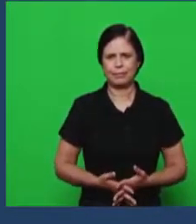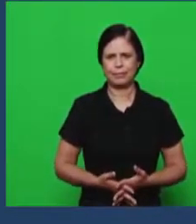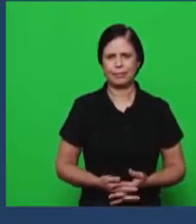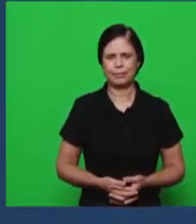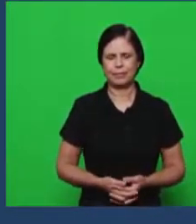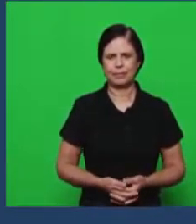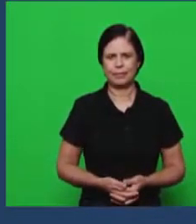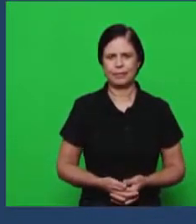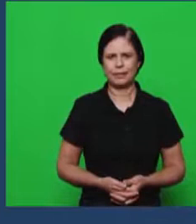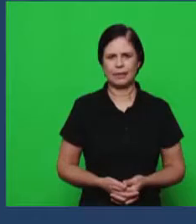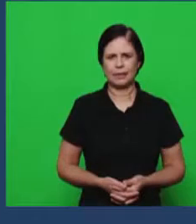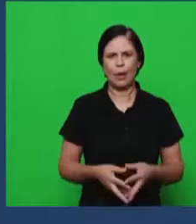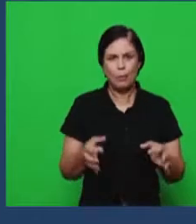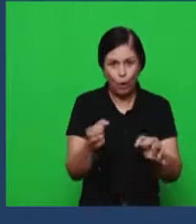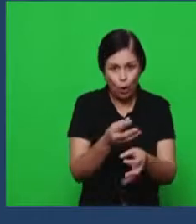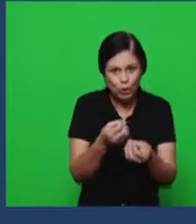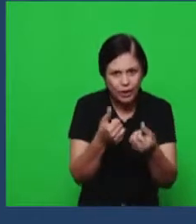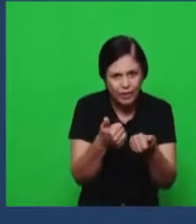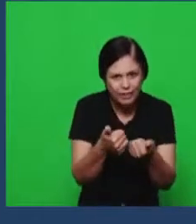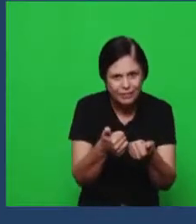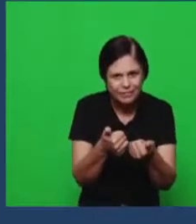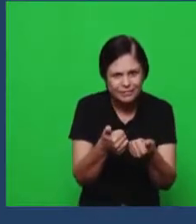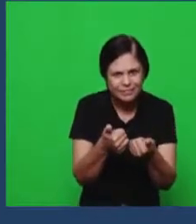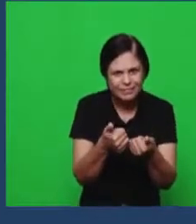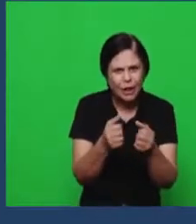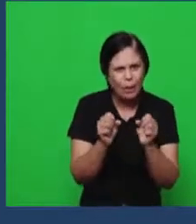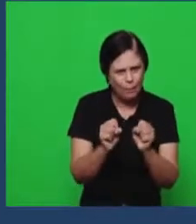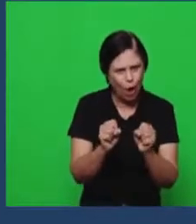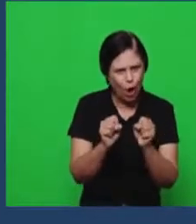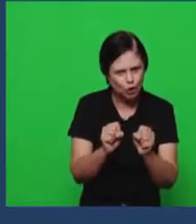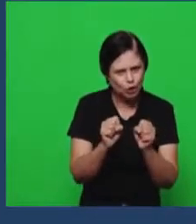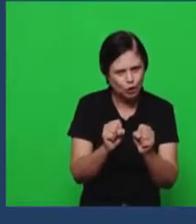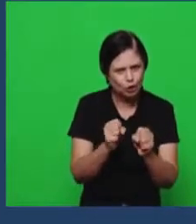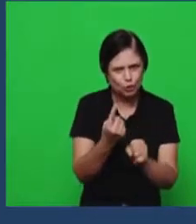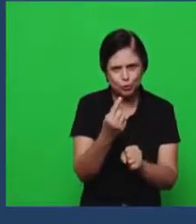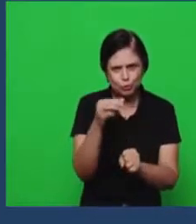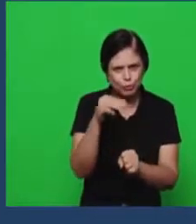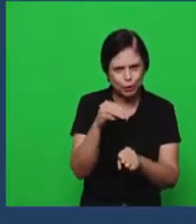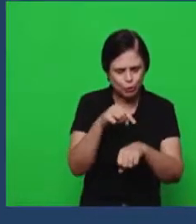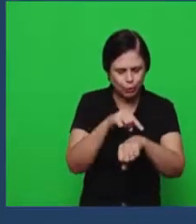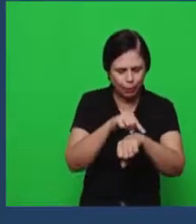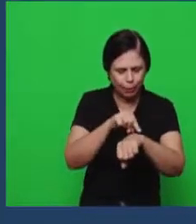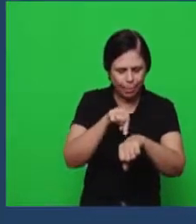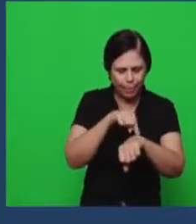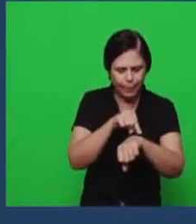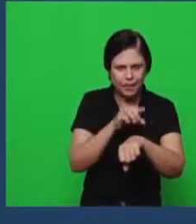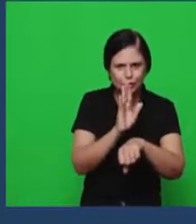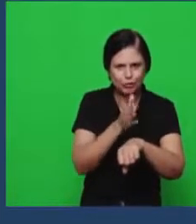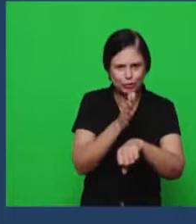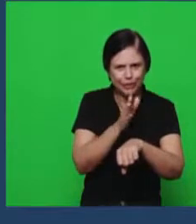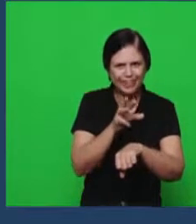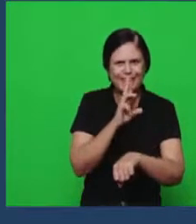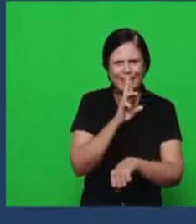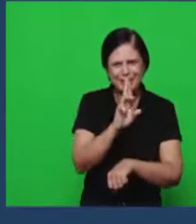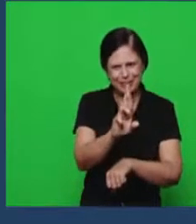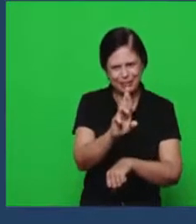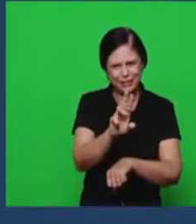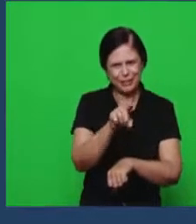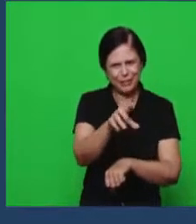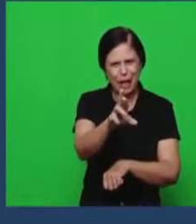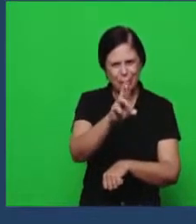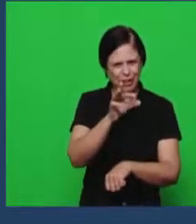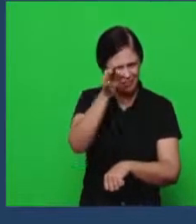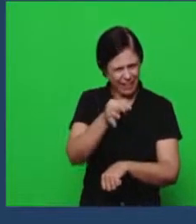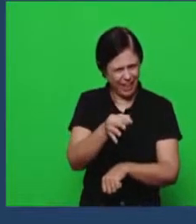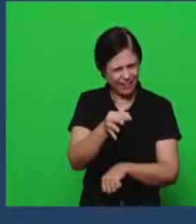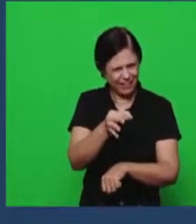pronto podemos já passando um minuto vamos ver então a resposta se os irmãos responderam corretamente